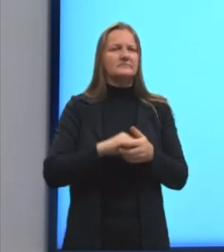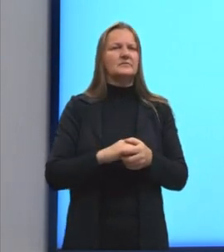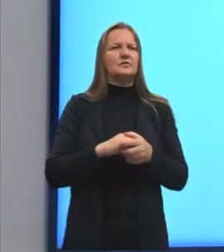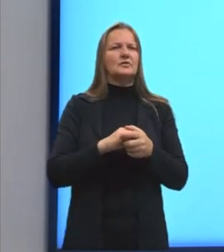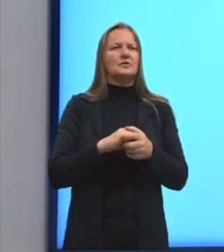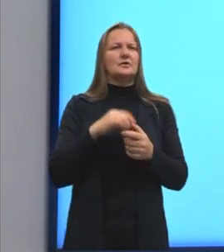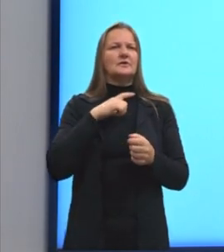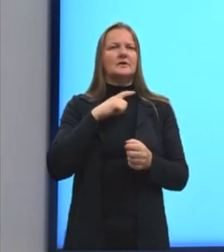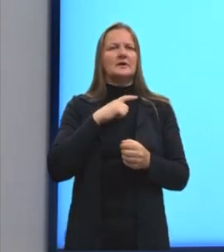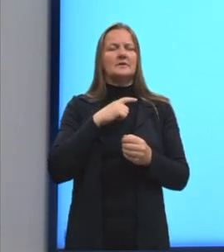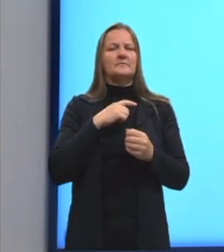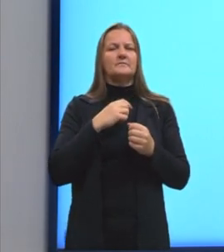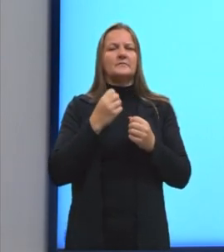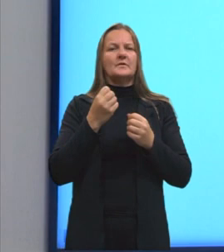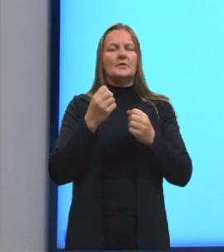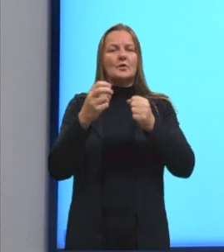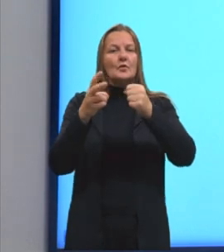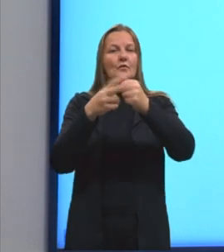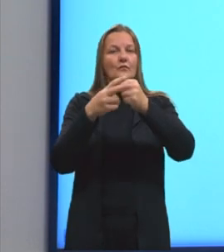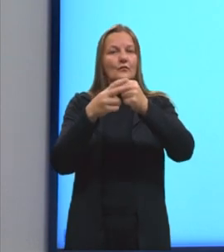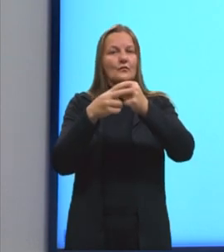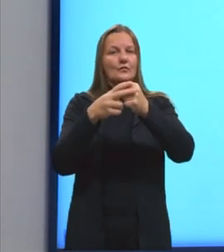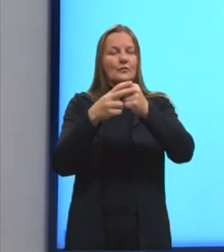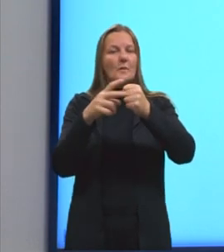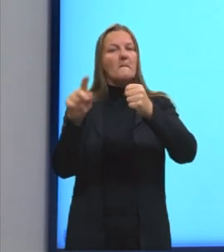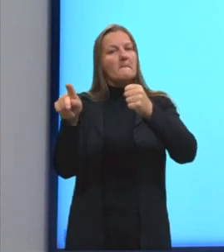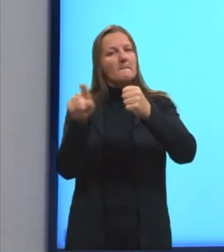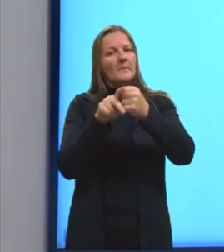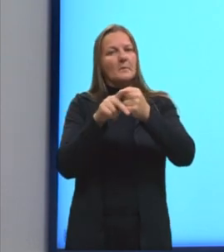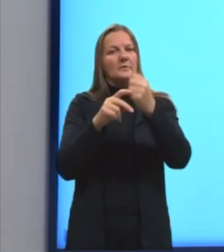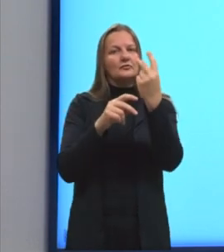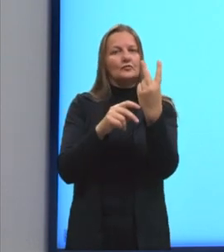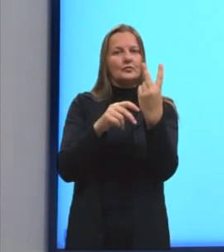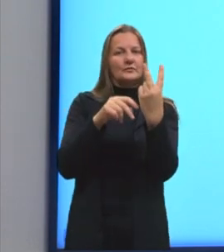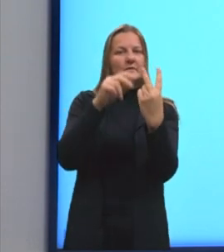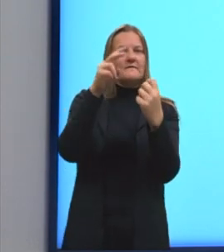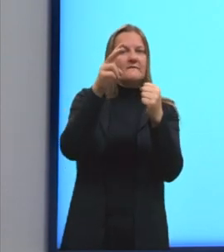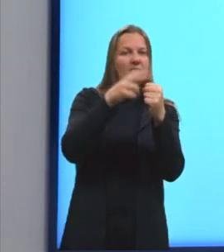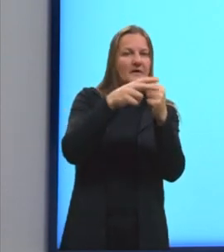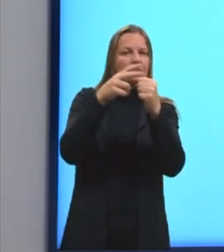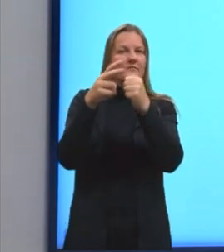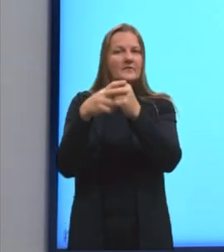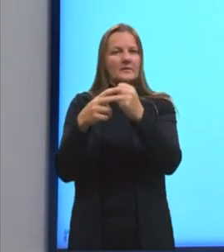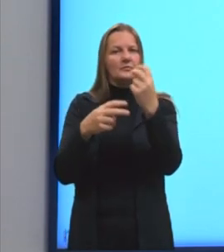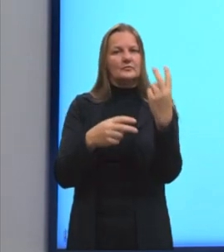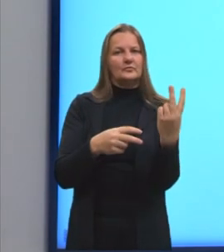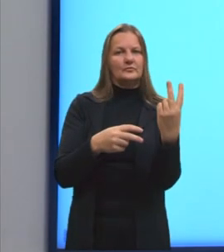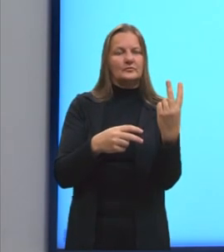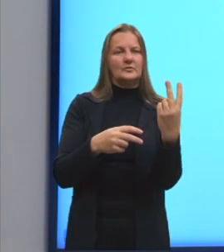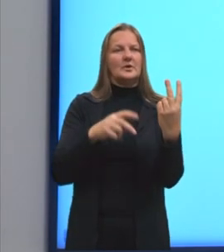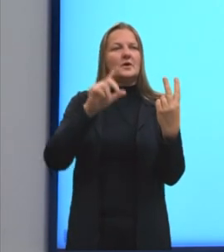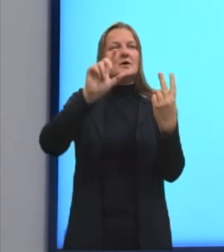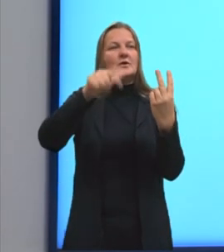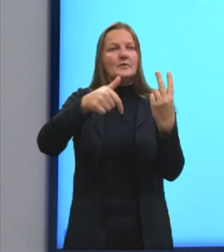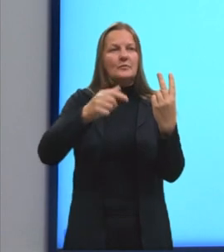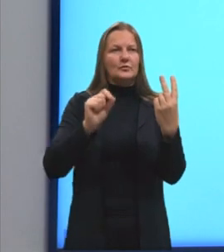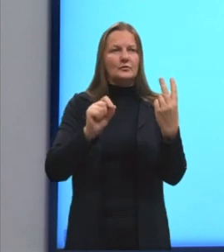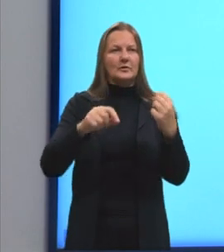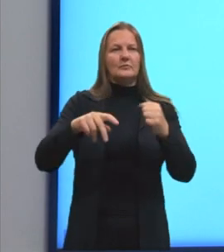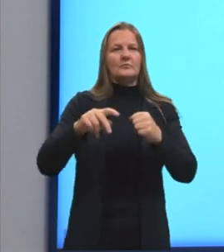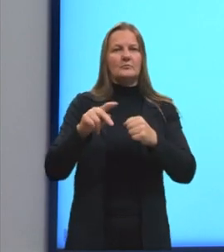locução verbal, ou seja, ao menos dois verbos ali. Seguida de uma